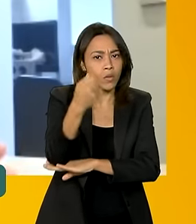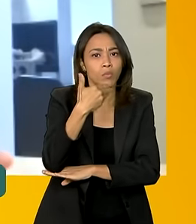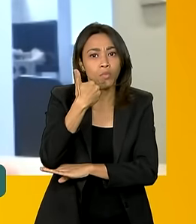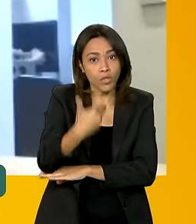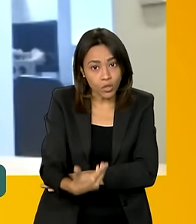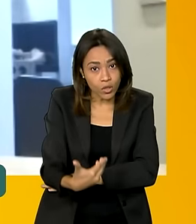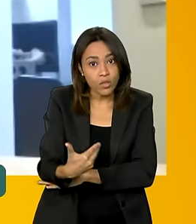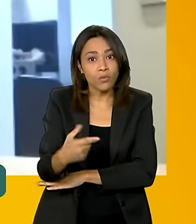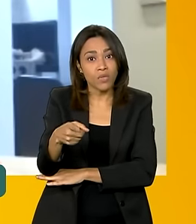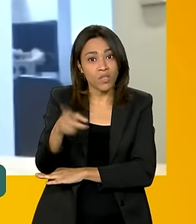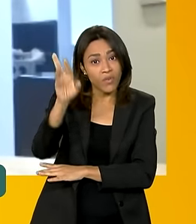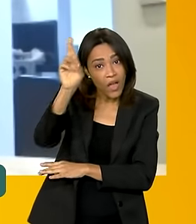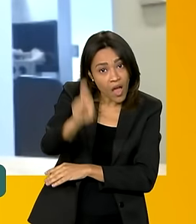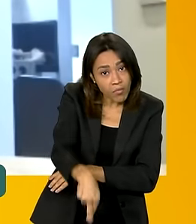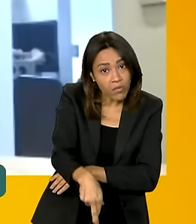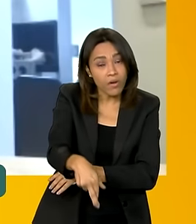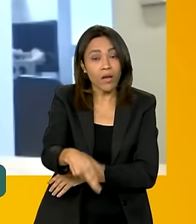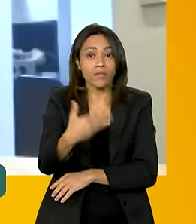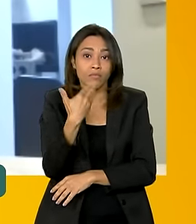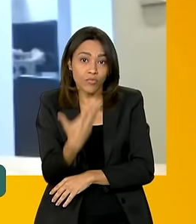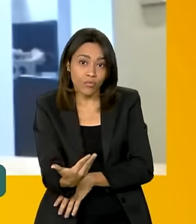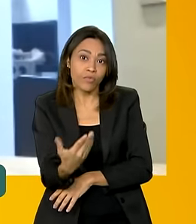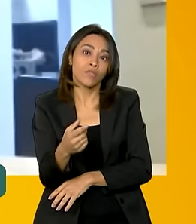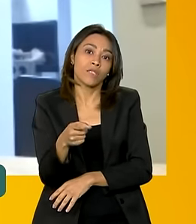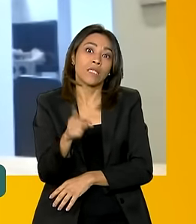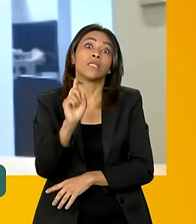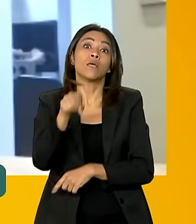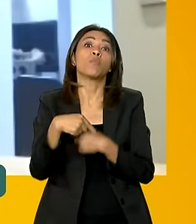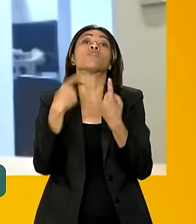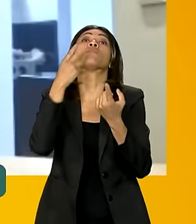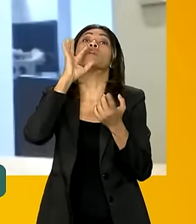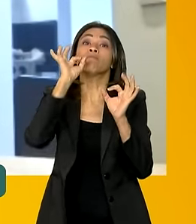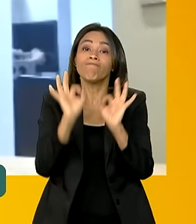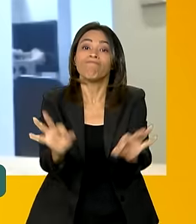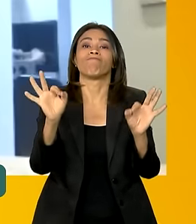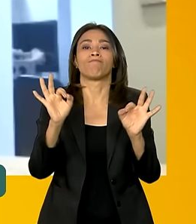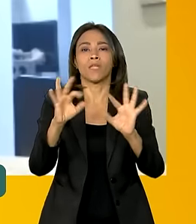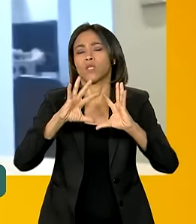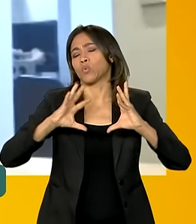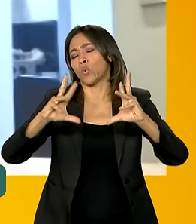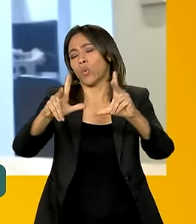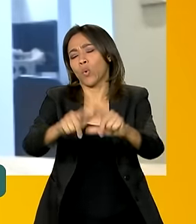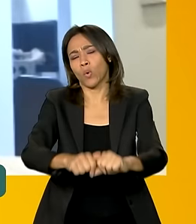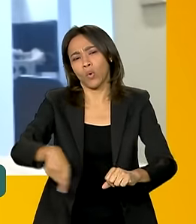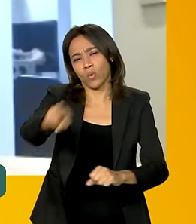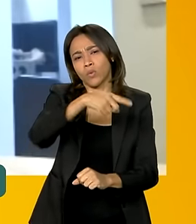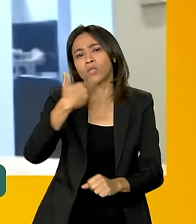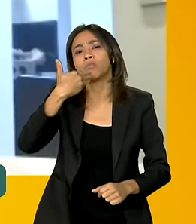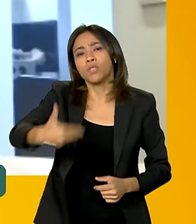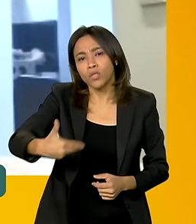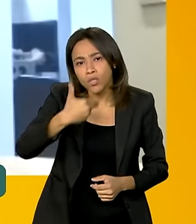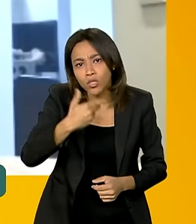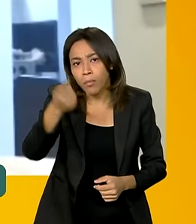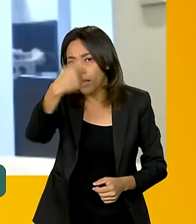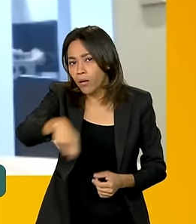isenção foi reprovada, ela foi confirmada. Então, todo mundo que solicitou a isenção e é morador